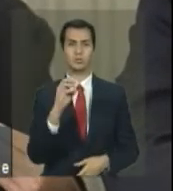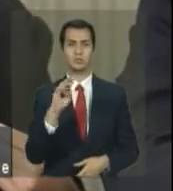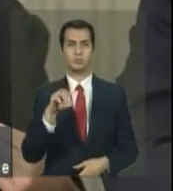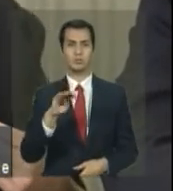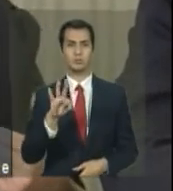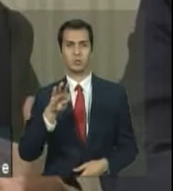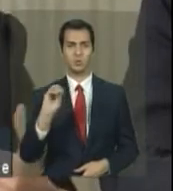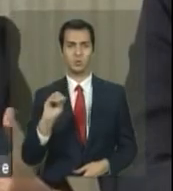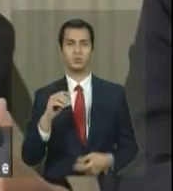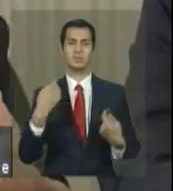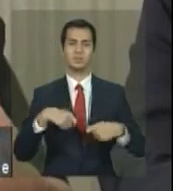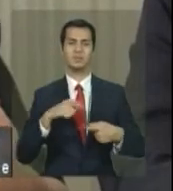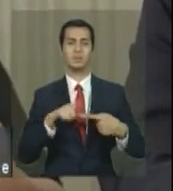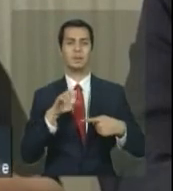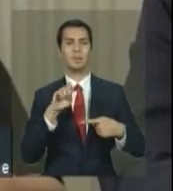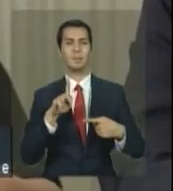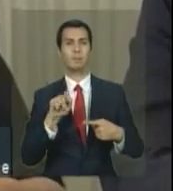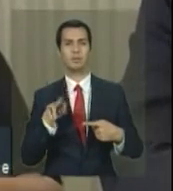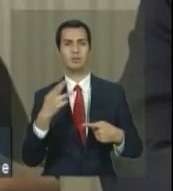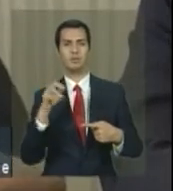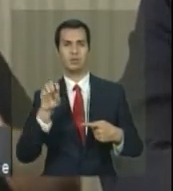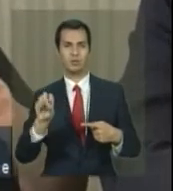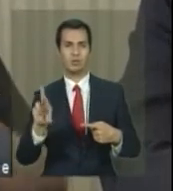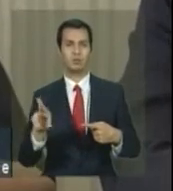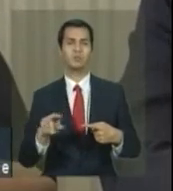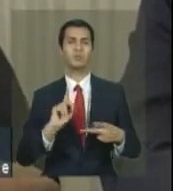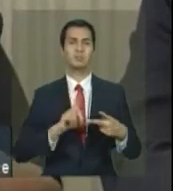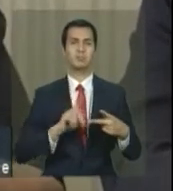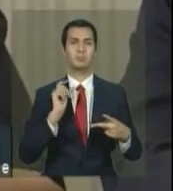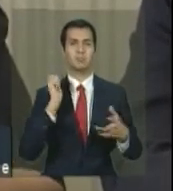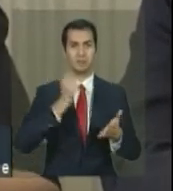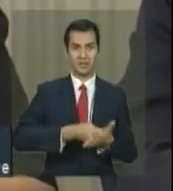Portanto, empenhar e pagar.